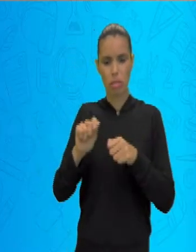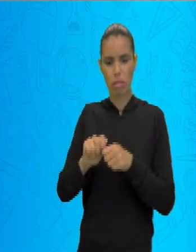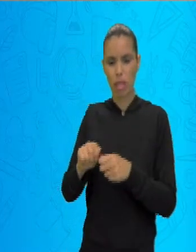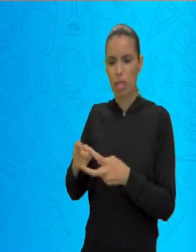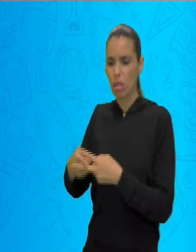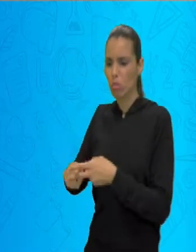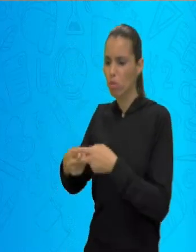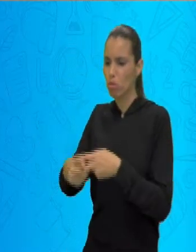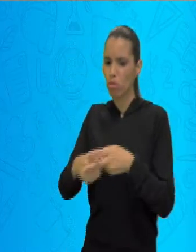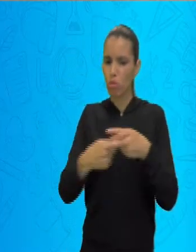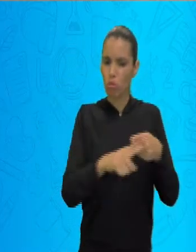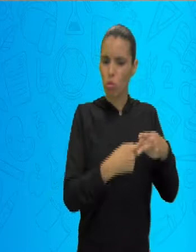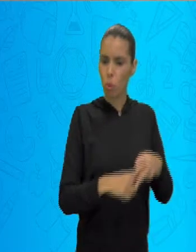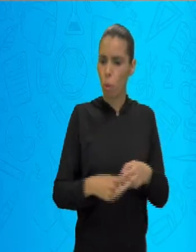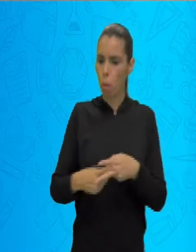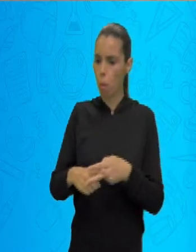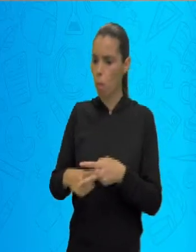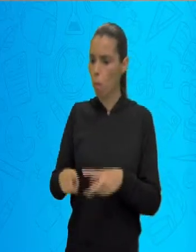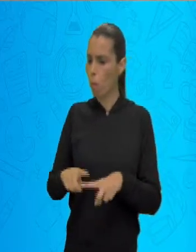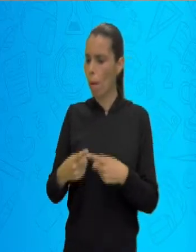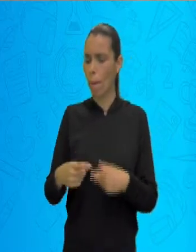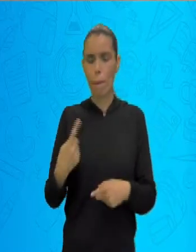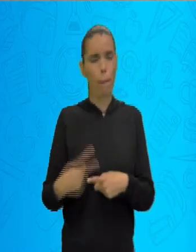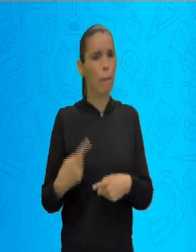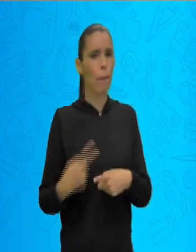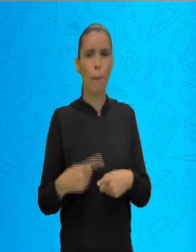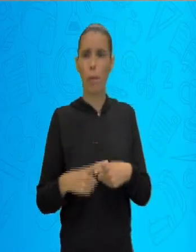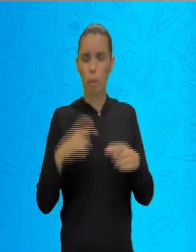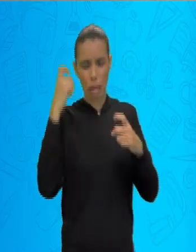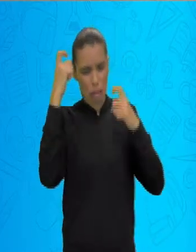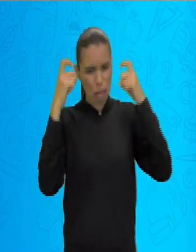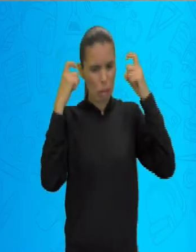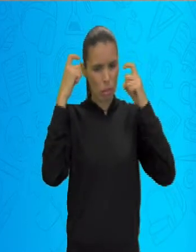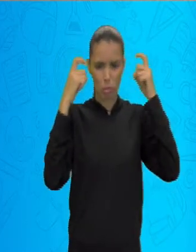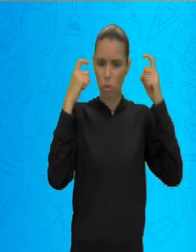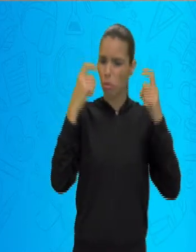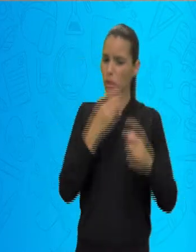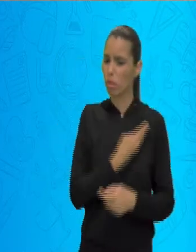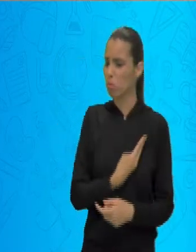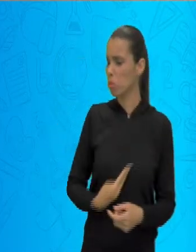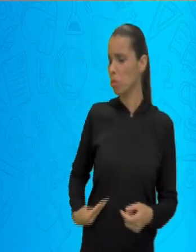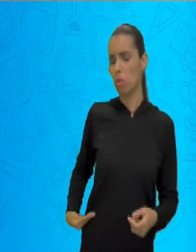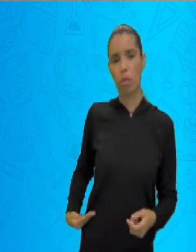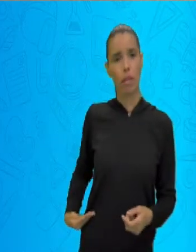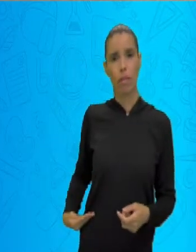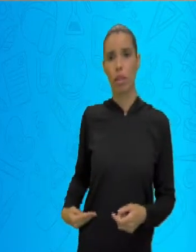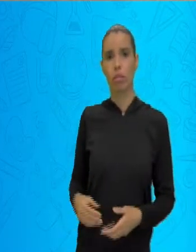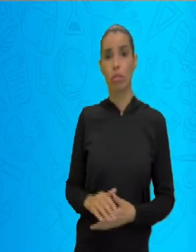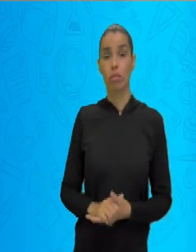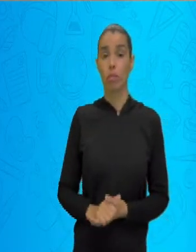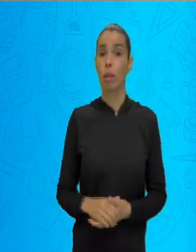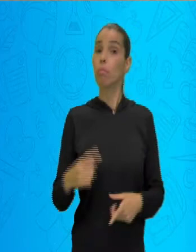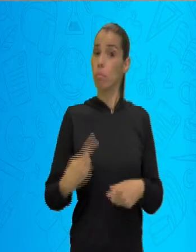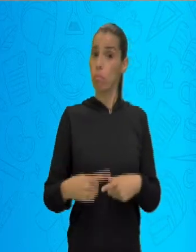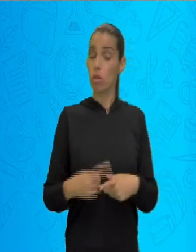ele está com essa preocupação toda? Porque ele tem ele conhece a realidade